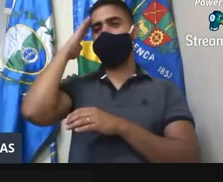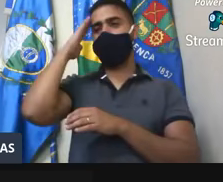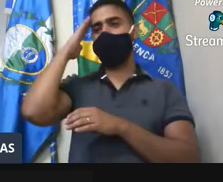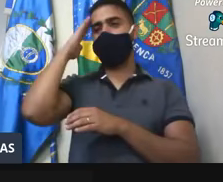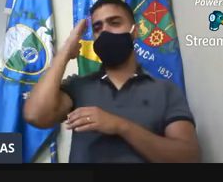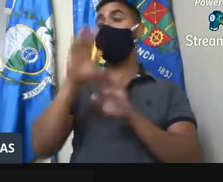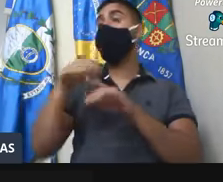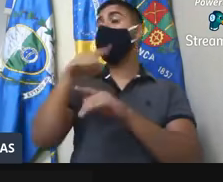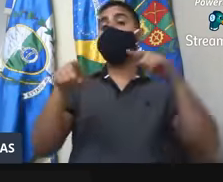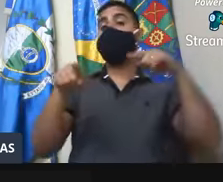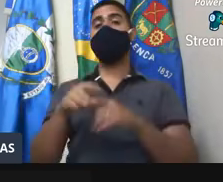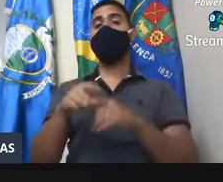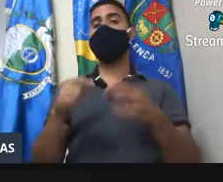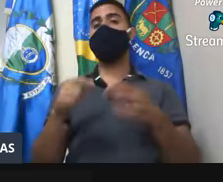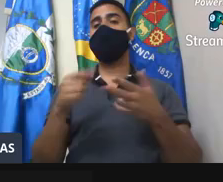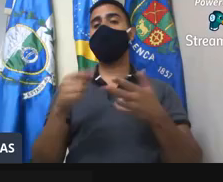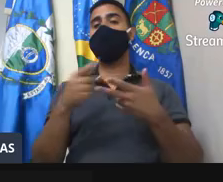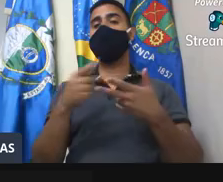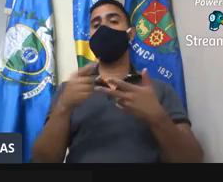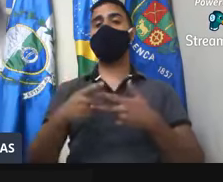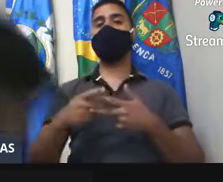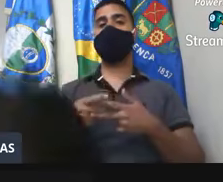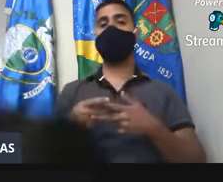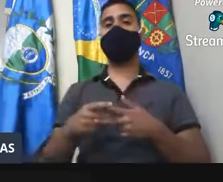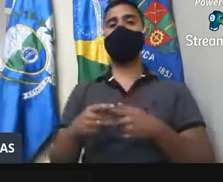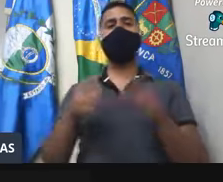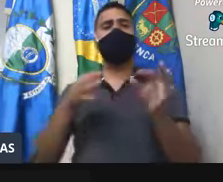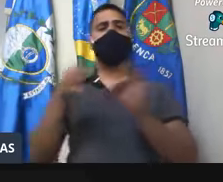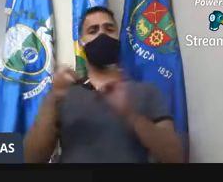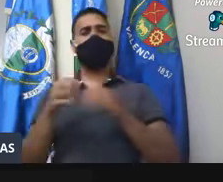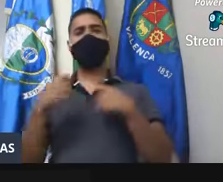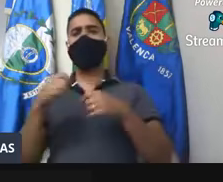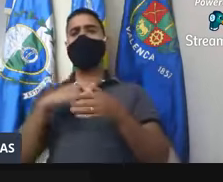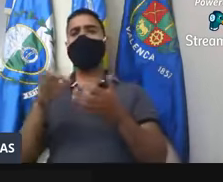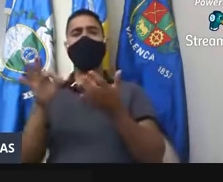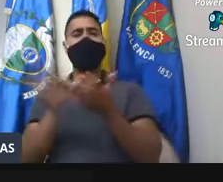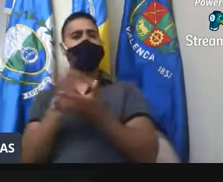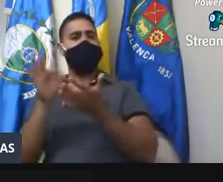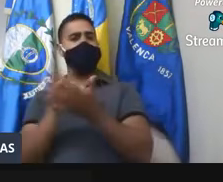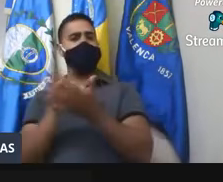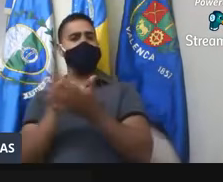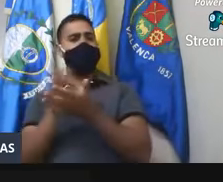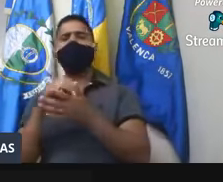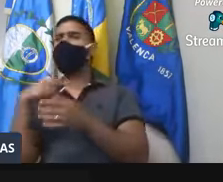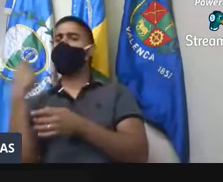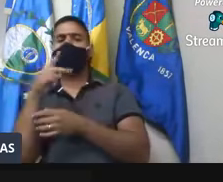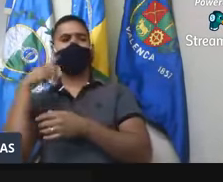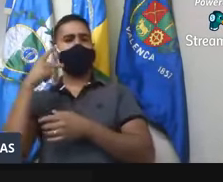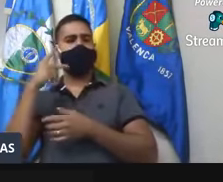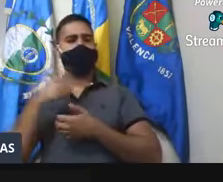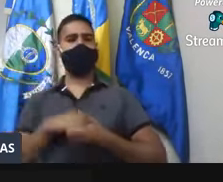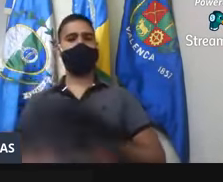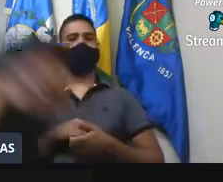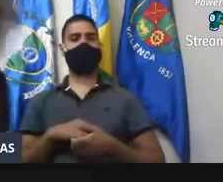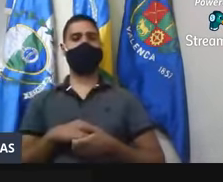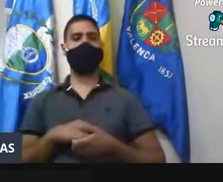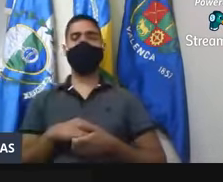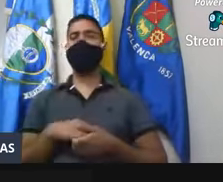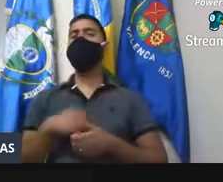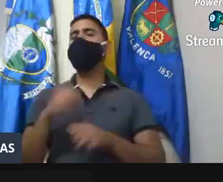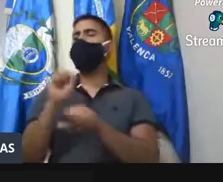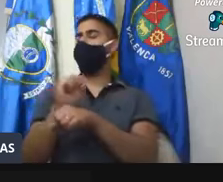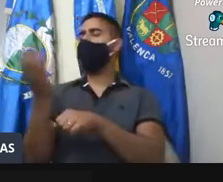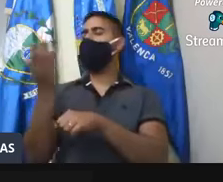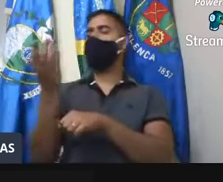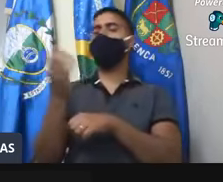vem, como vai ser para um projeto de resolução, precisa da assinatura dos outros colegas, dos vereadores. Então, conta com a assinatura